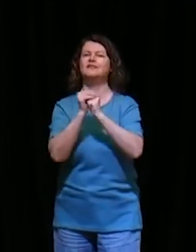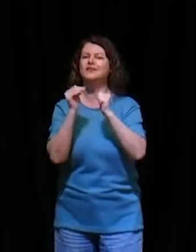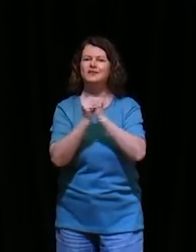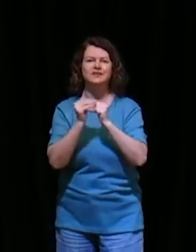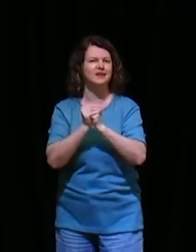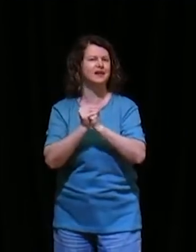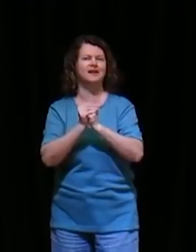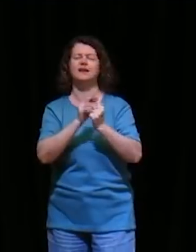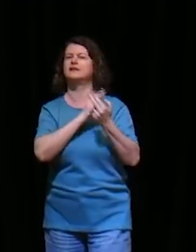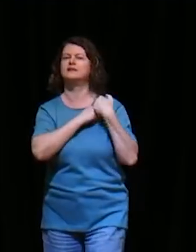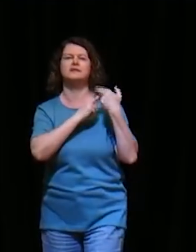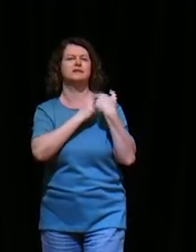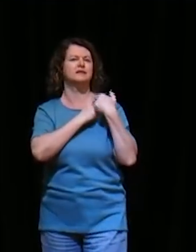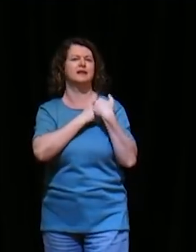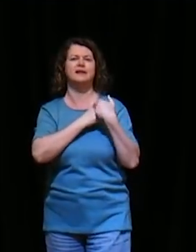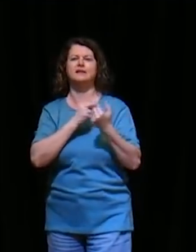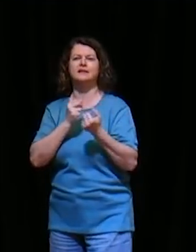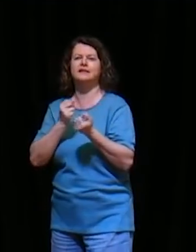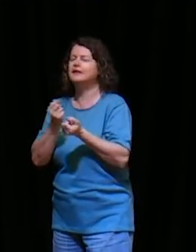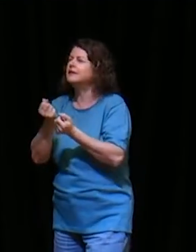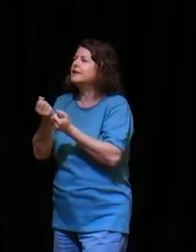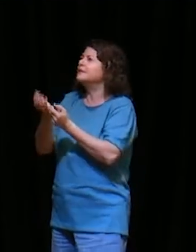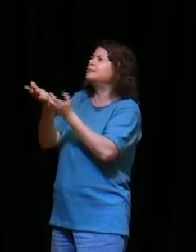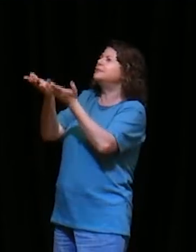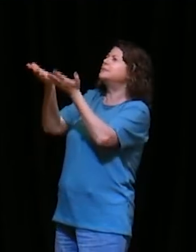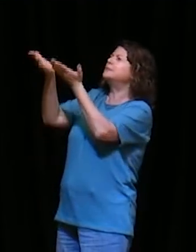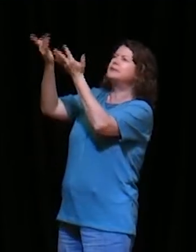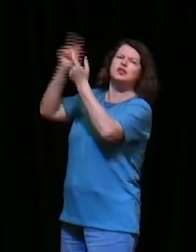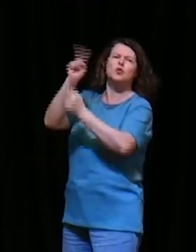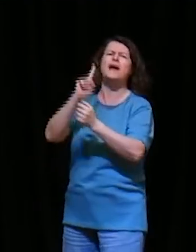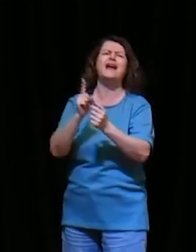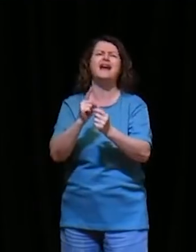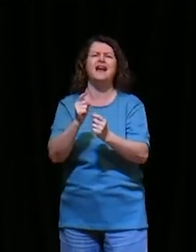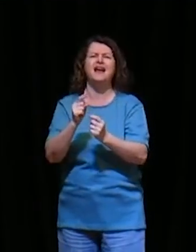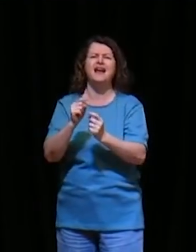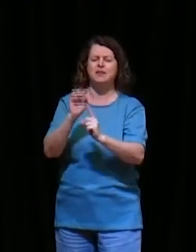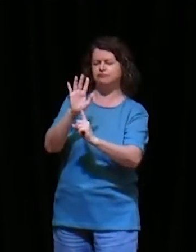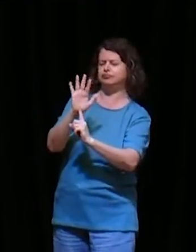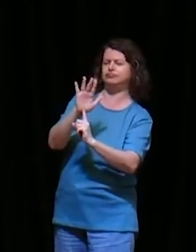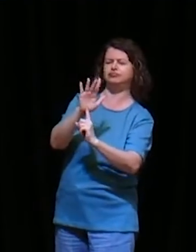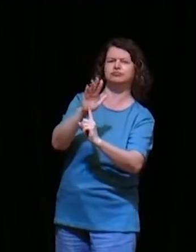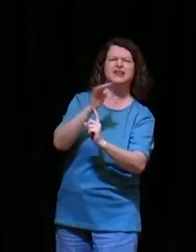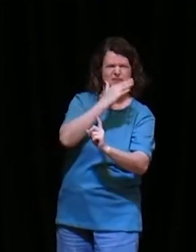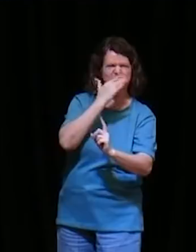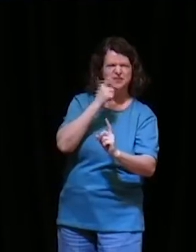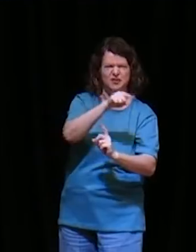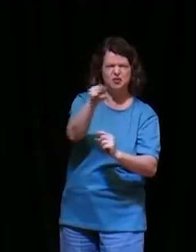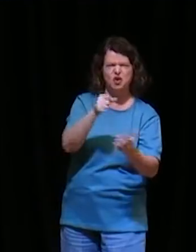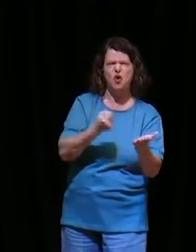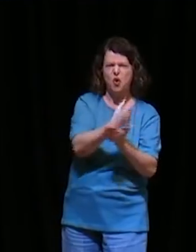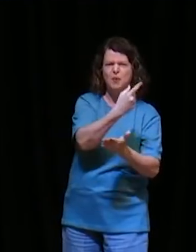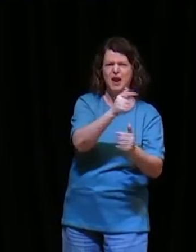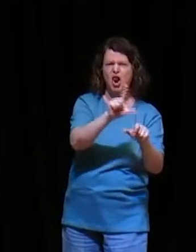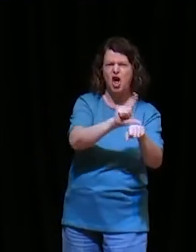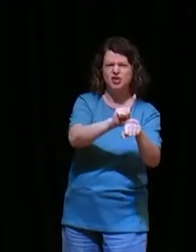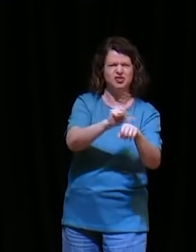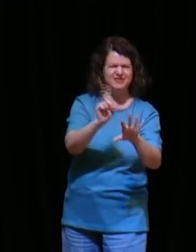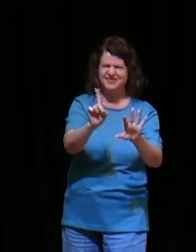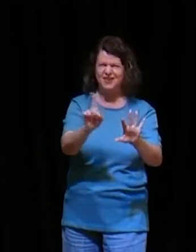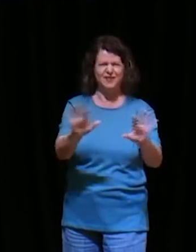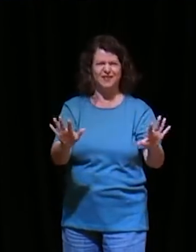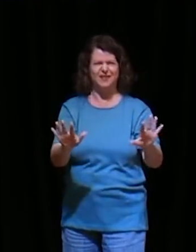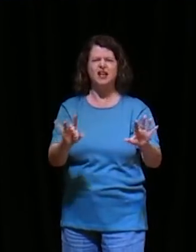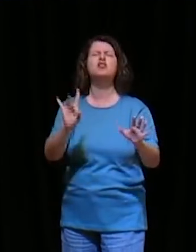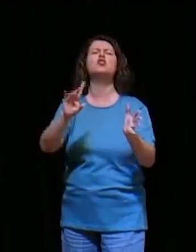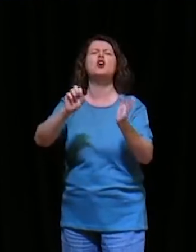oferecer o incenso, não é esse incenso, que você compra, e bota fogo, não é disso, que ele está falando, aqui é só um